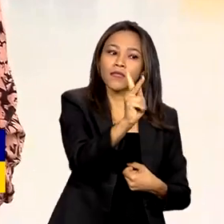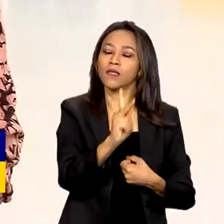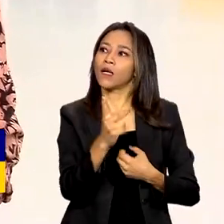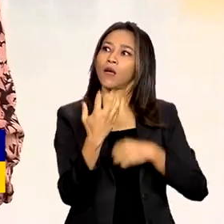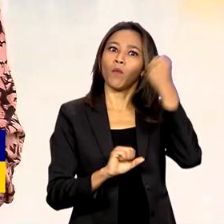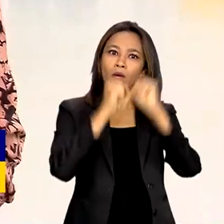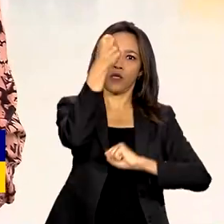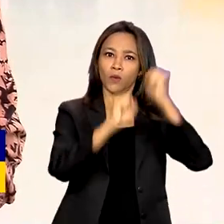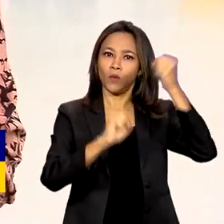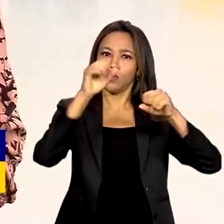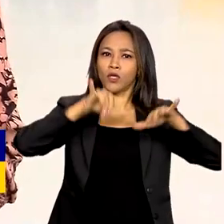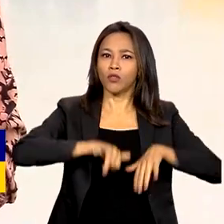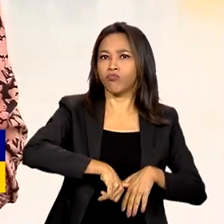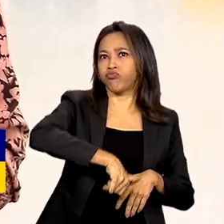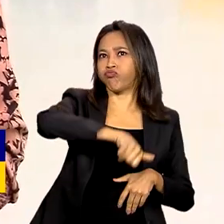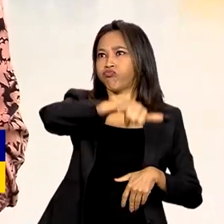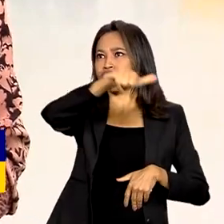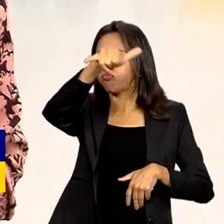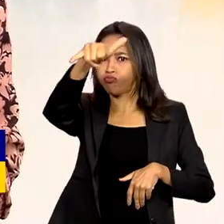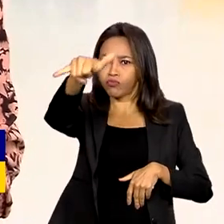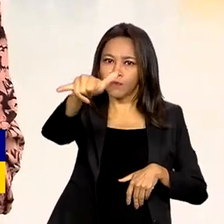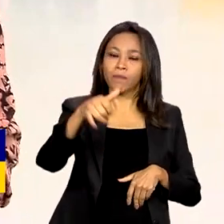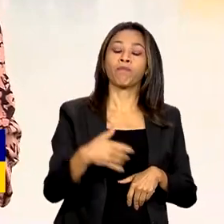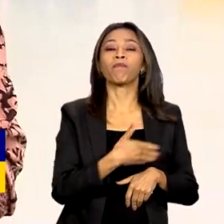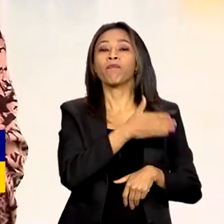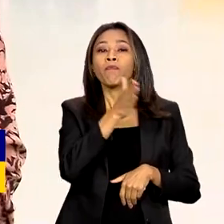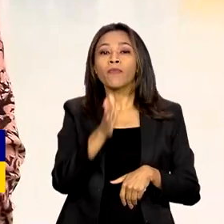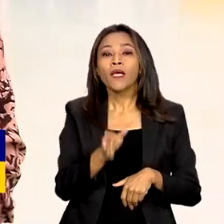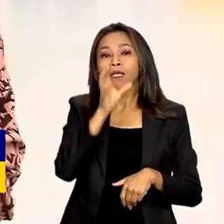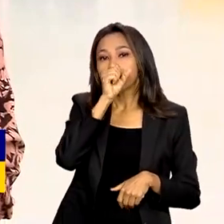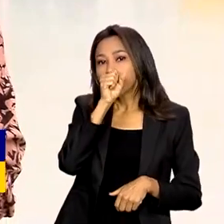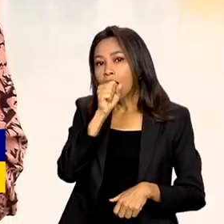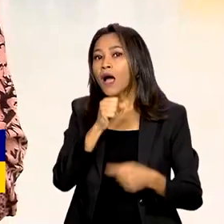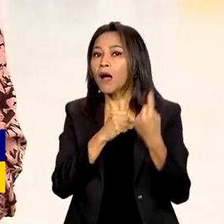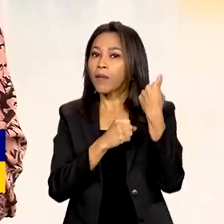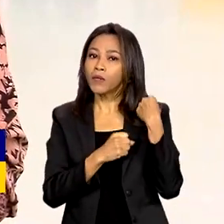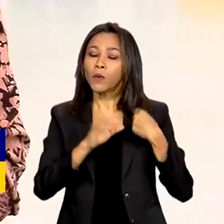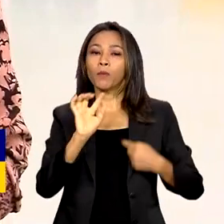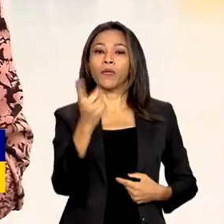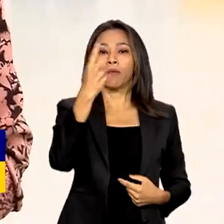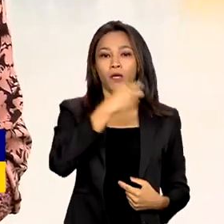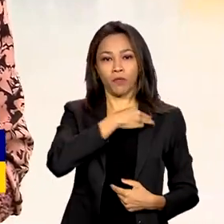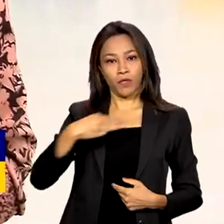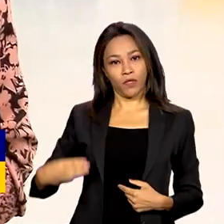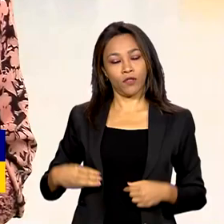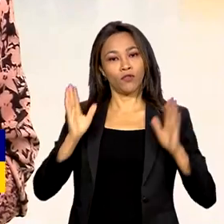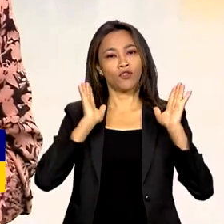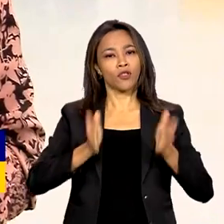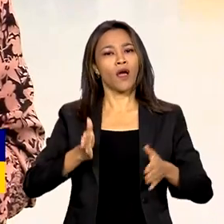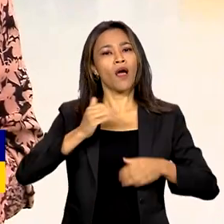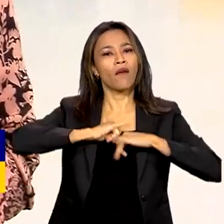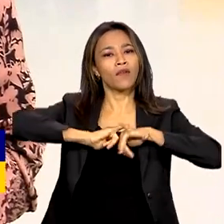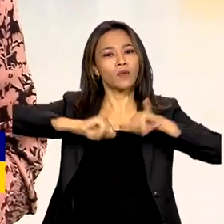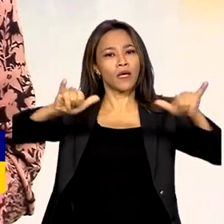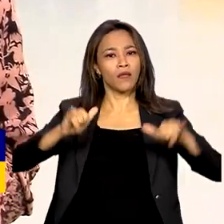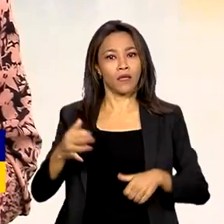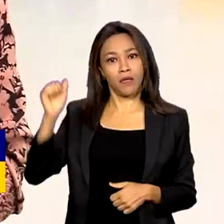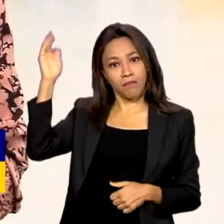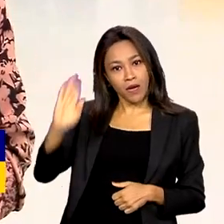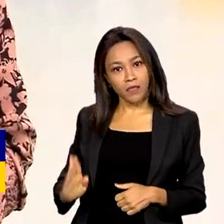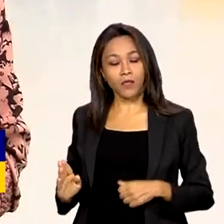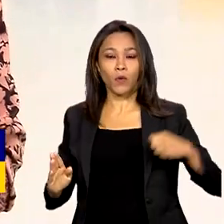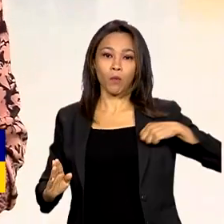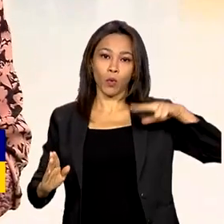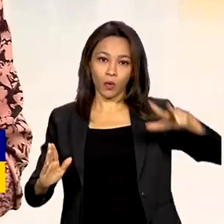aeronáutica portuguesa, a OGMA. No sábado, o primeiro-ministro português já havia anunciado que Brasil e Portugal vão